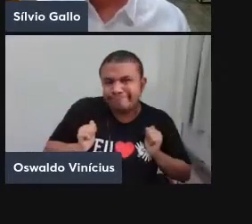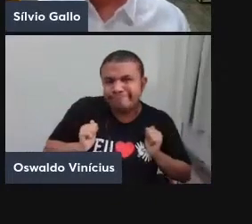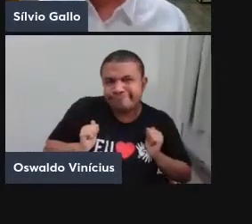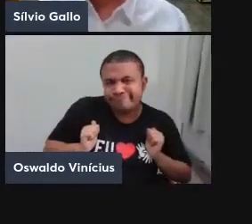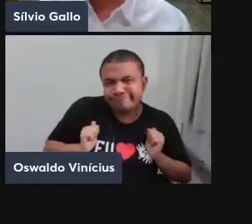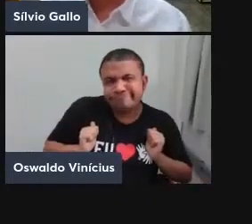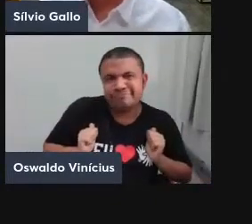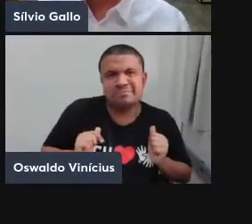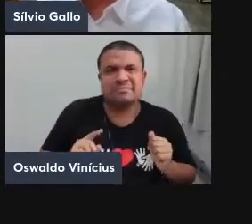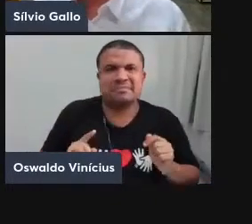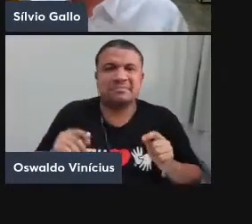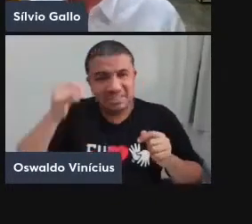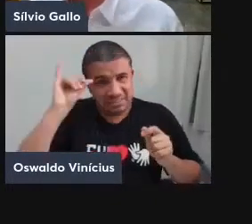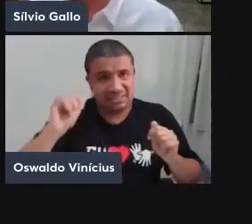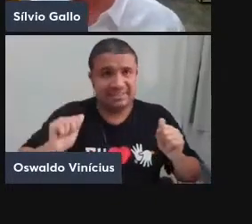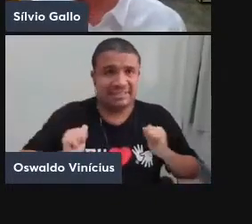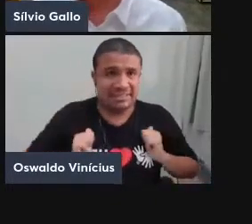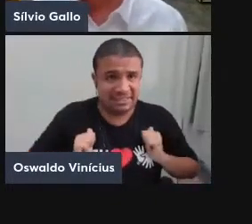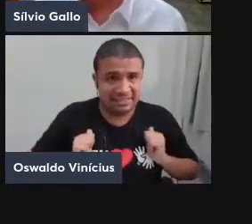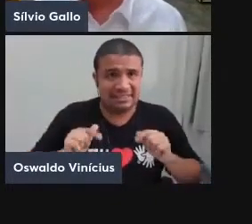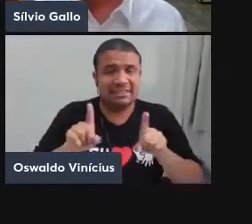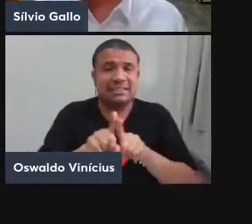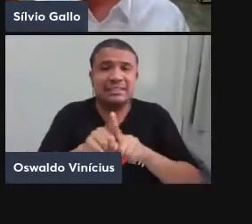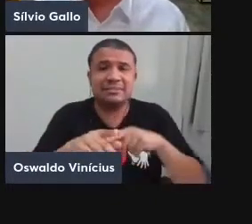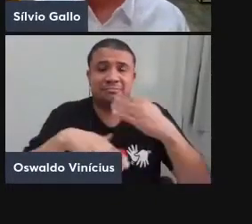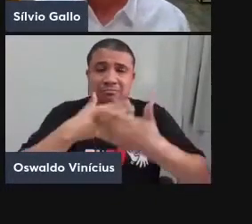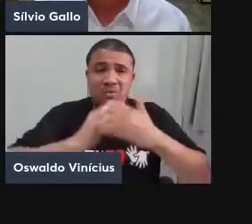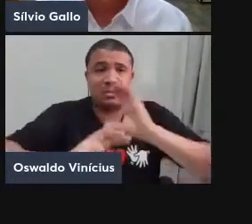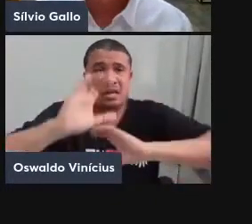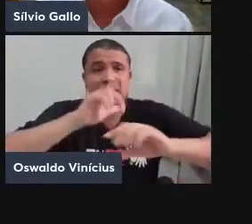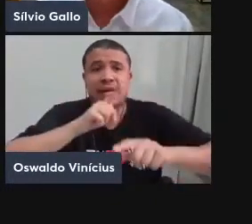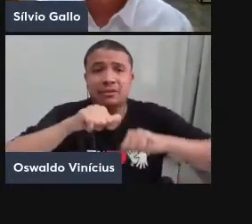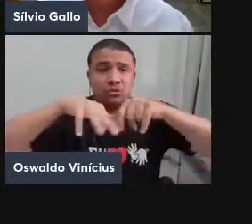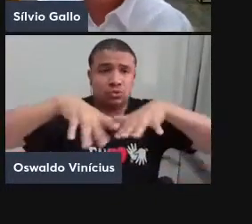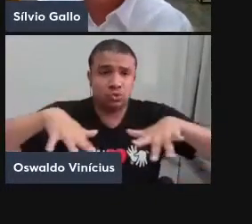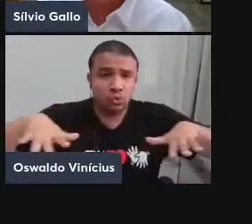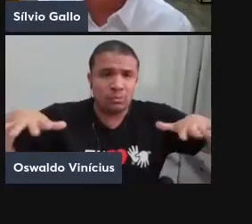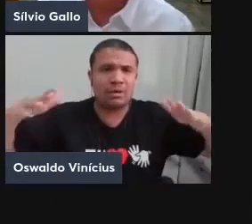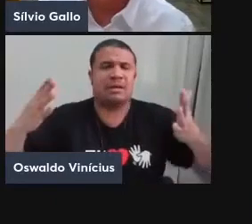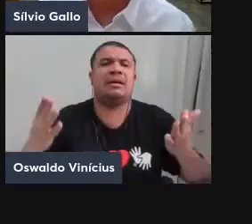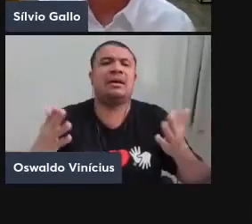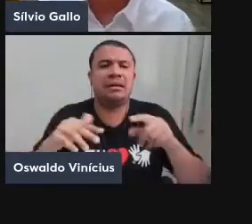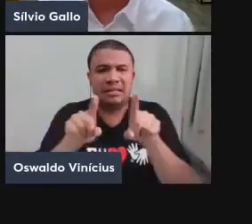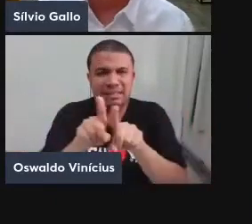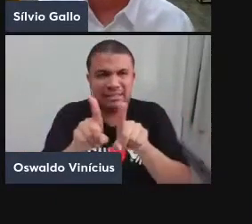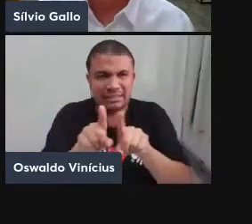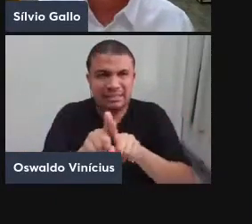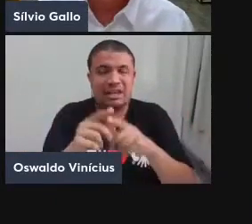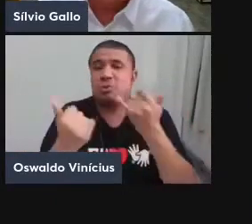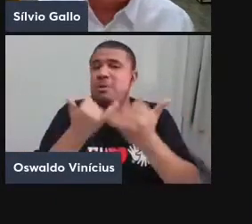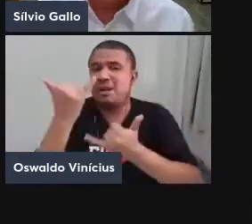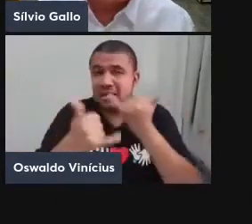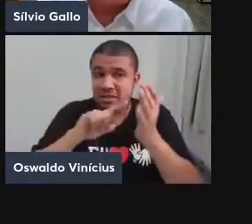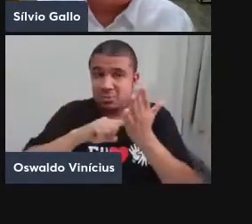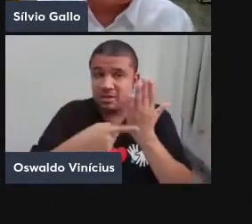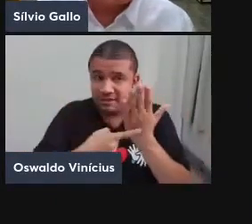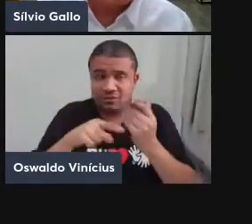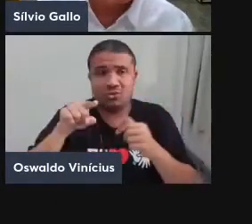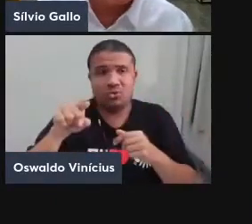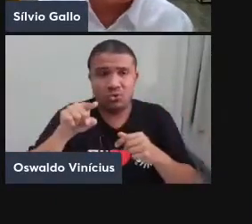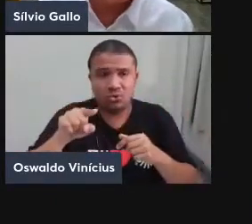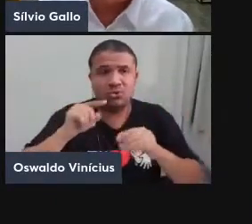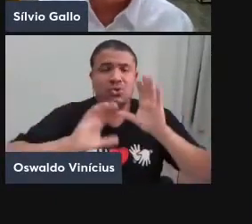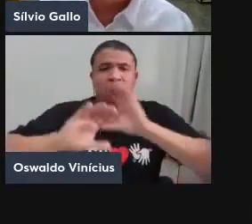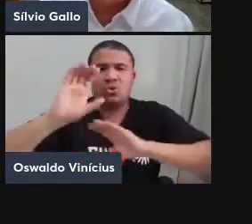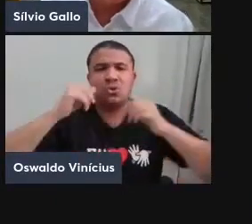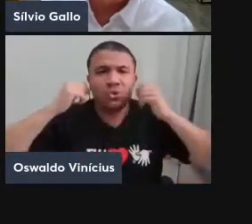um não sedentarismo, sou o celacanto do mar, adolescendo solar, e aqui tem uma brincadeira incrível, o celacanto